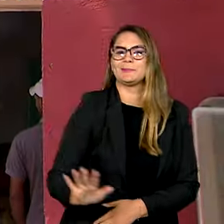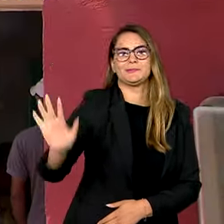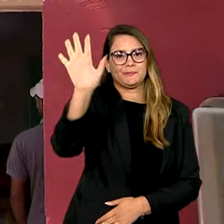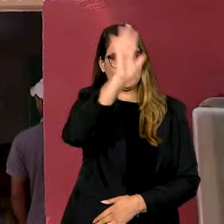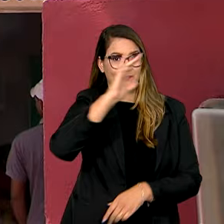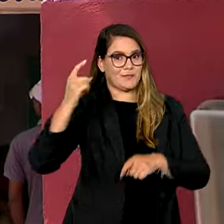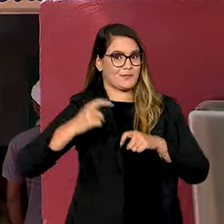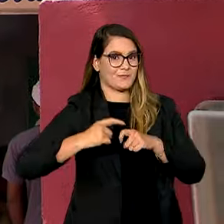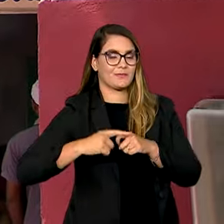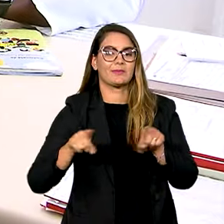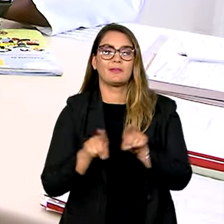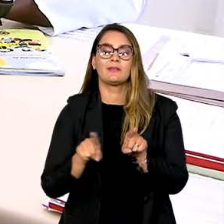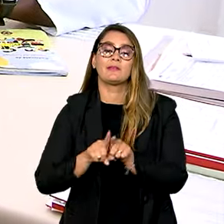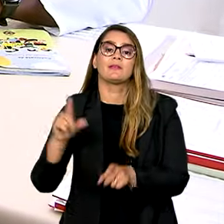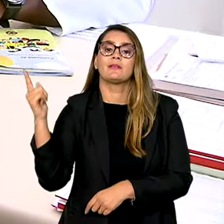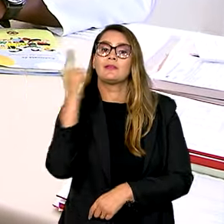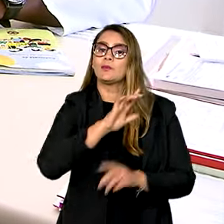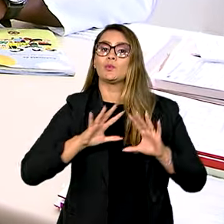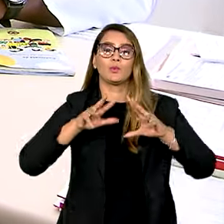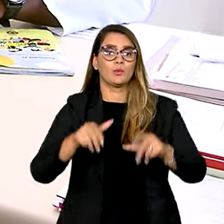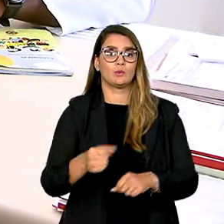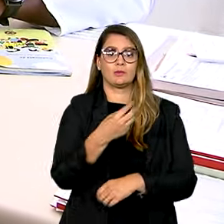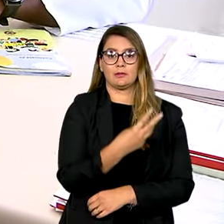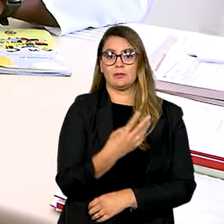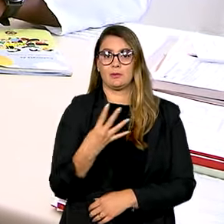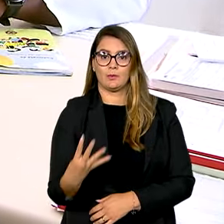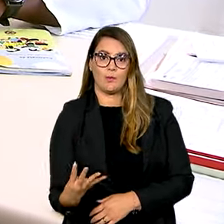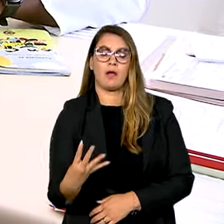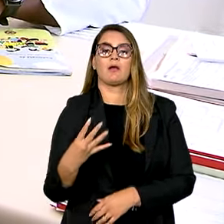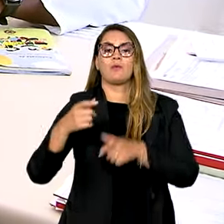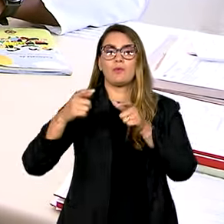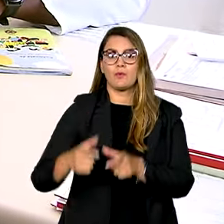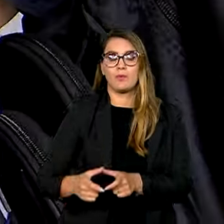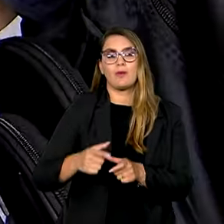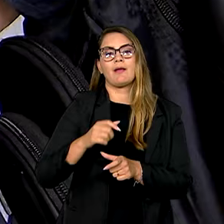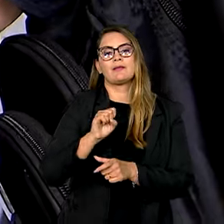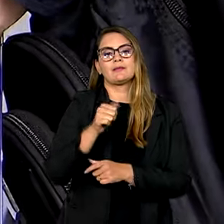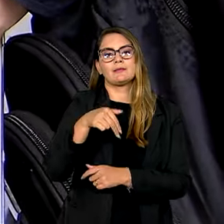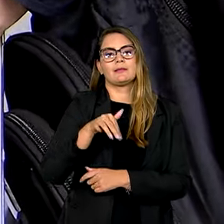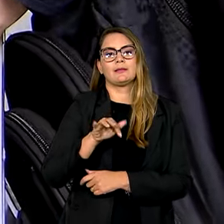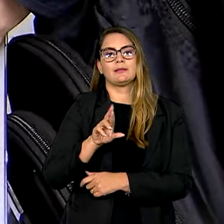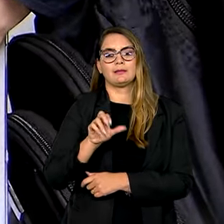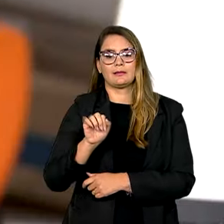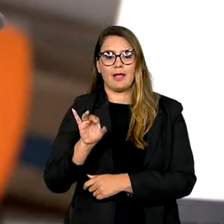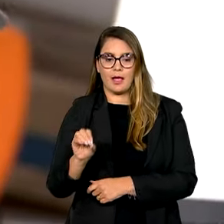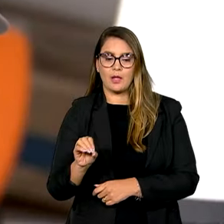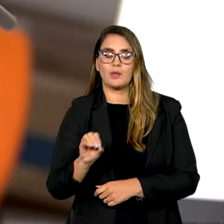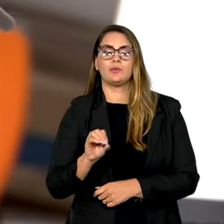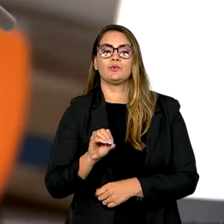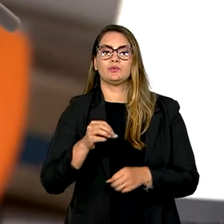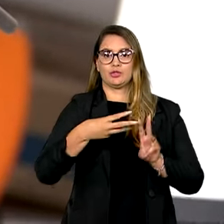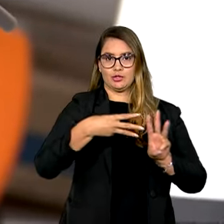Os médicos também chegaram a todos os 34 distritos sanitários indígenas. Só no território Yanomami,